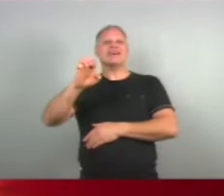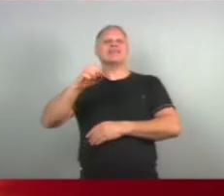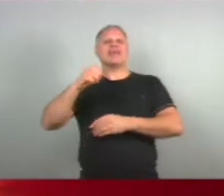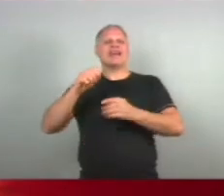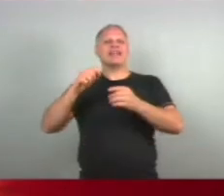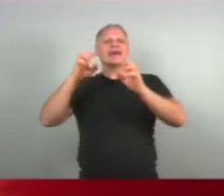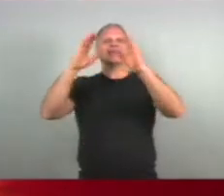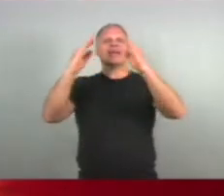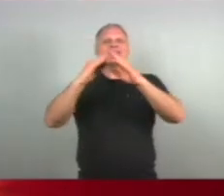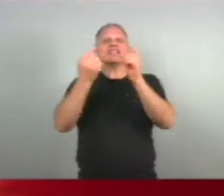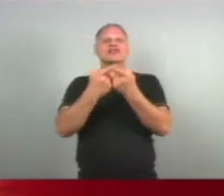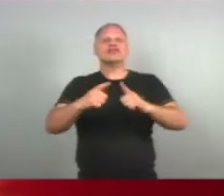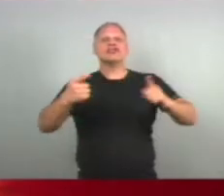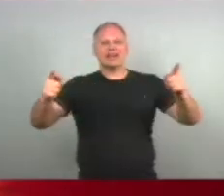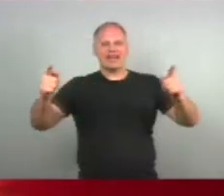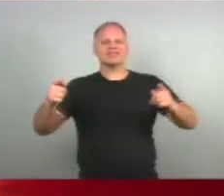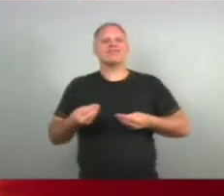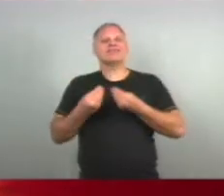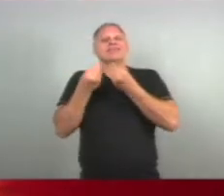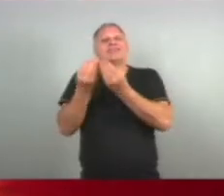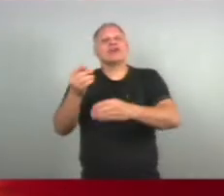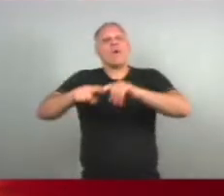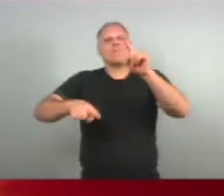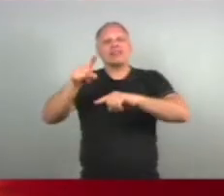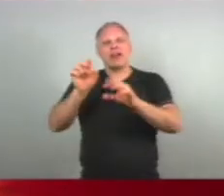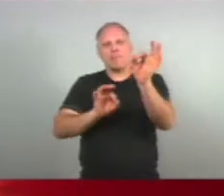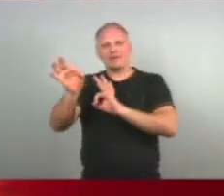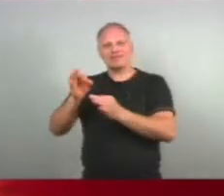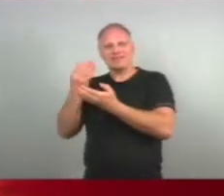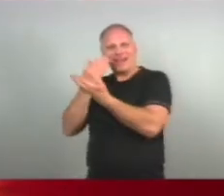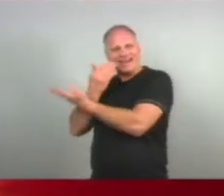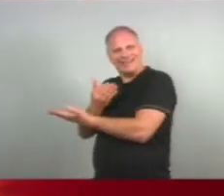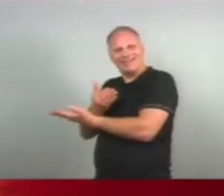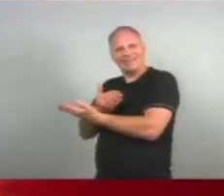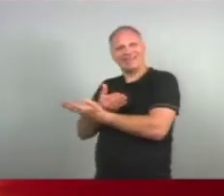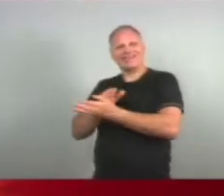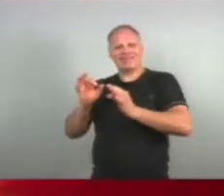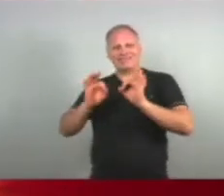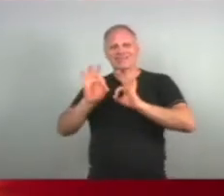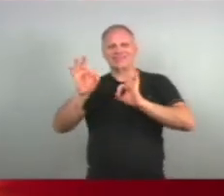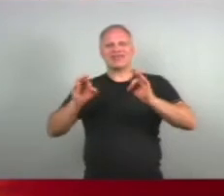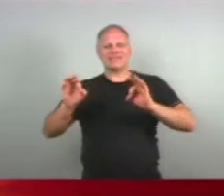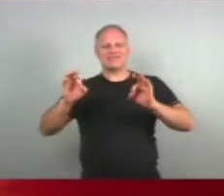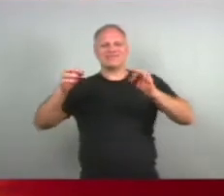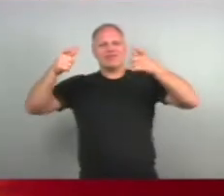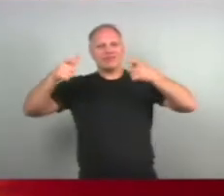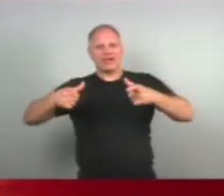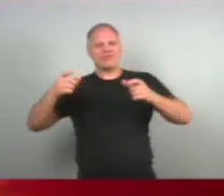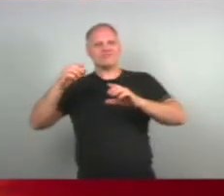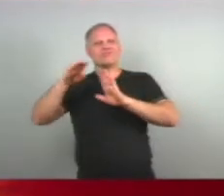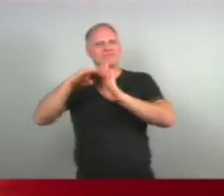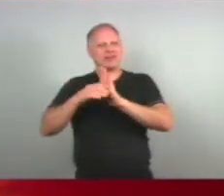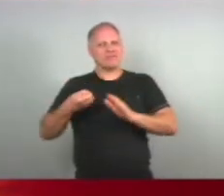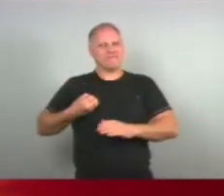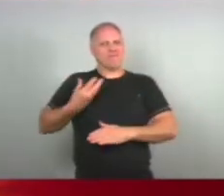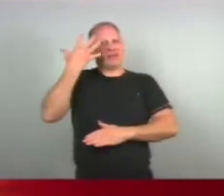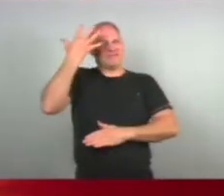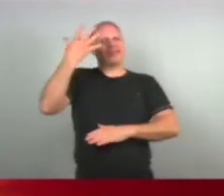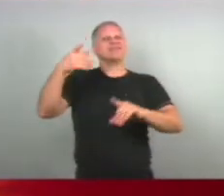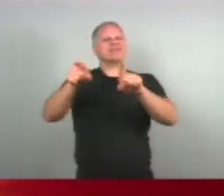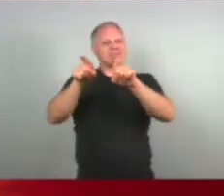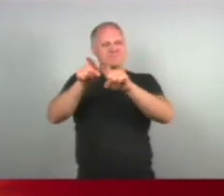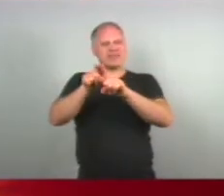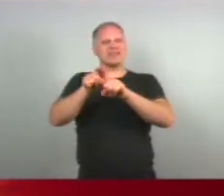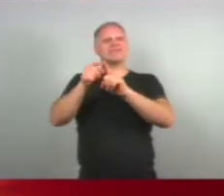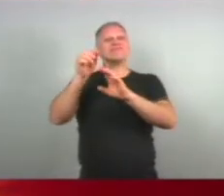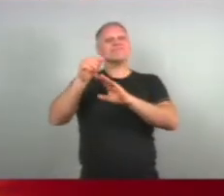gentilmente forneceu material Para a gente compor esse cenário E ajudar também na promoção Dos programas